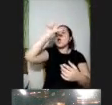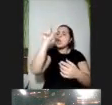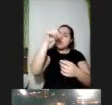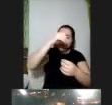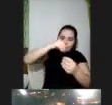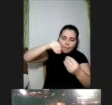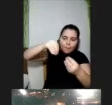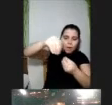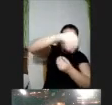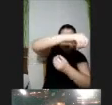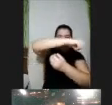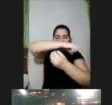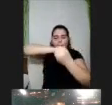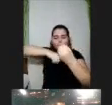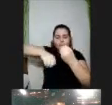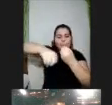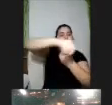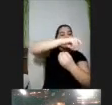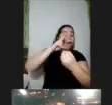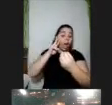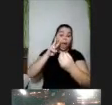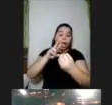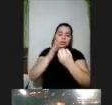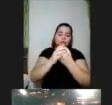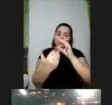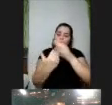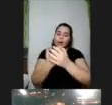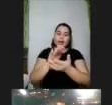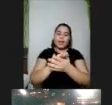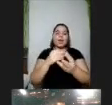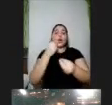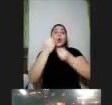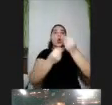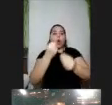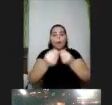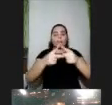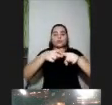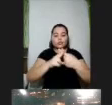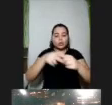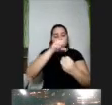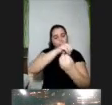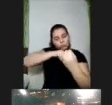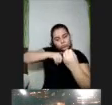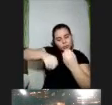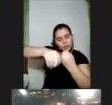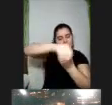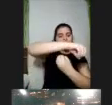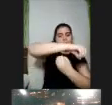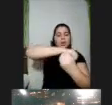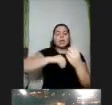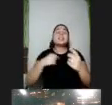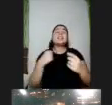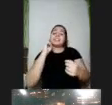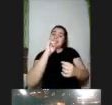do sol do funcionamento de um sistema solar se você for pensando em várias formas de você